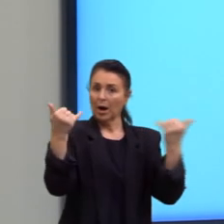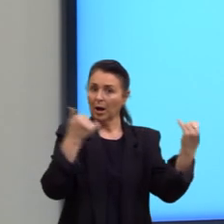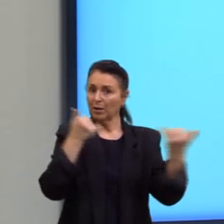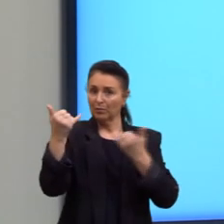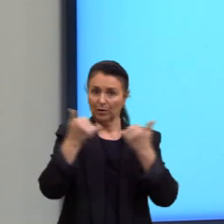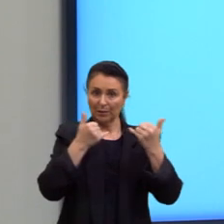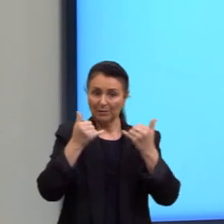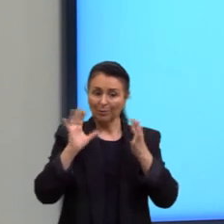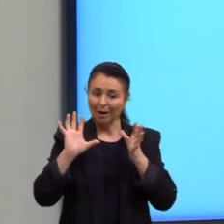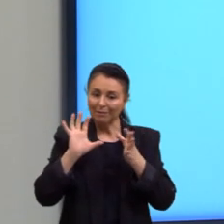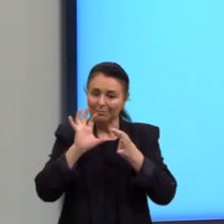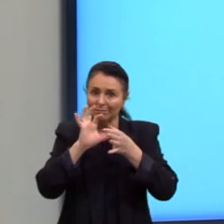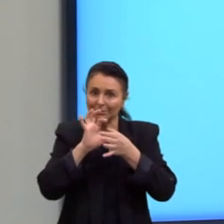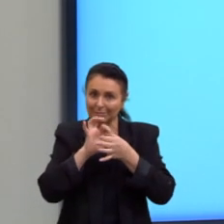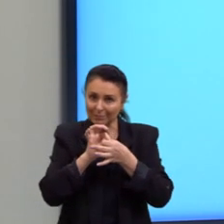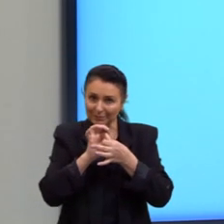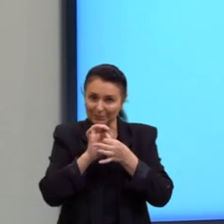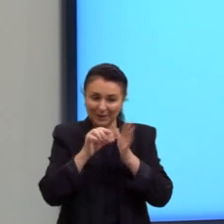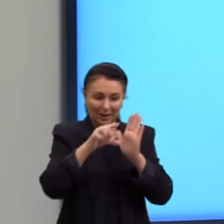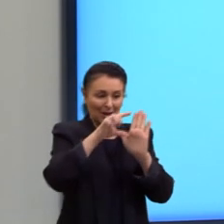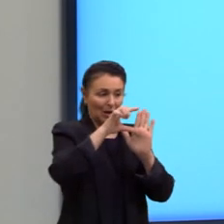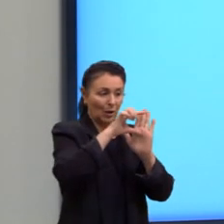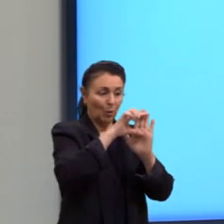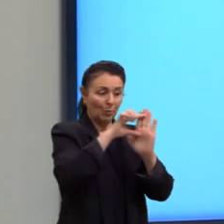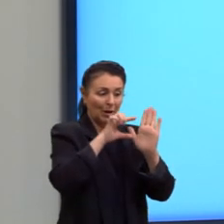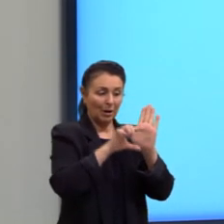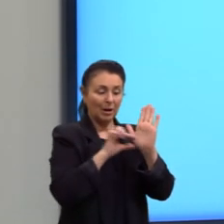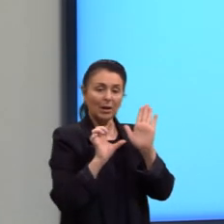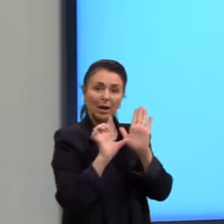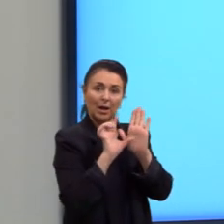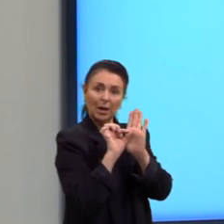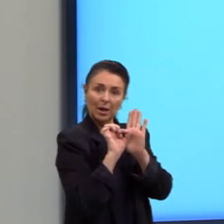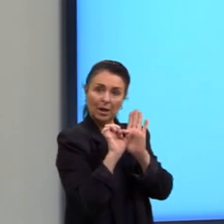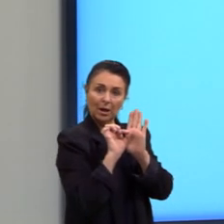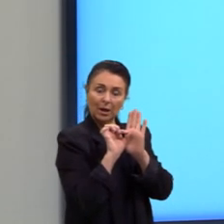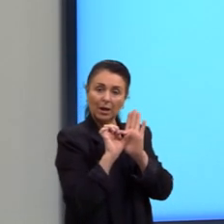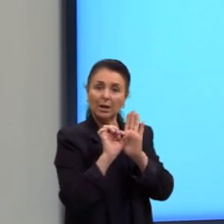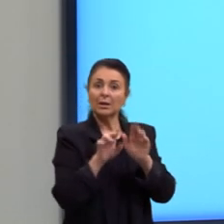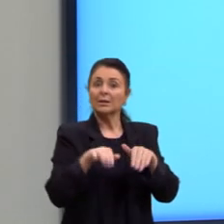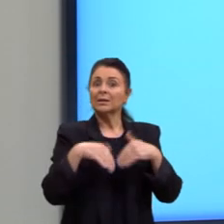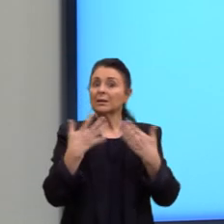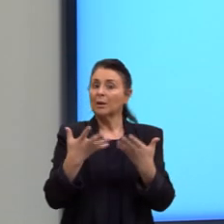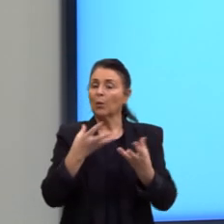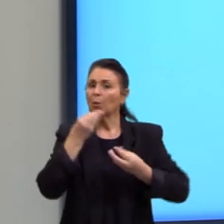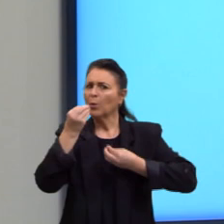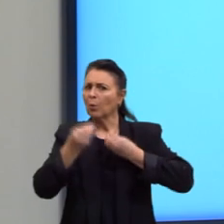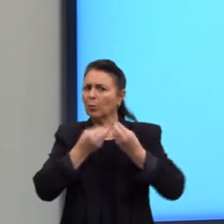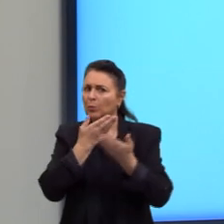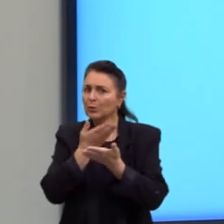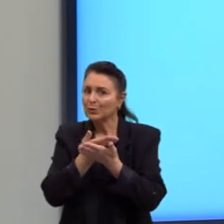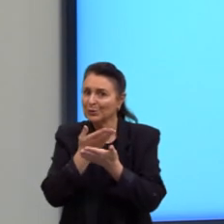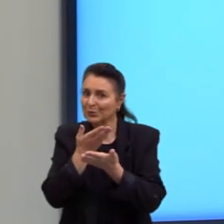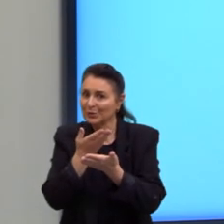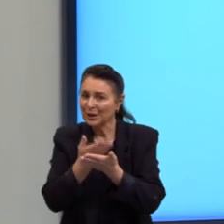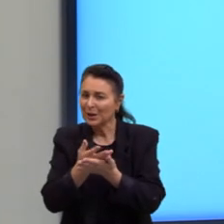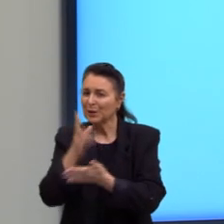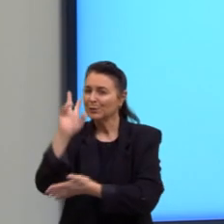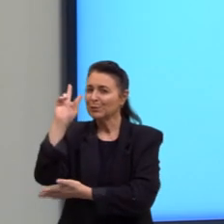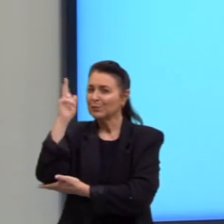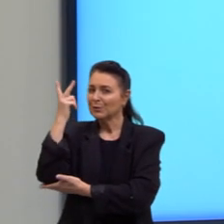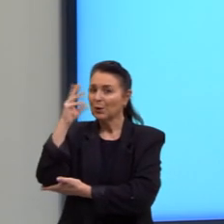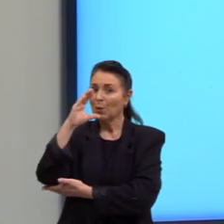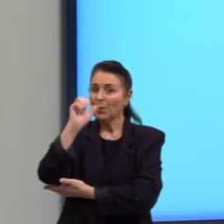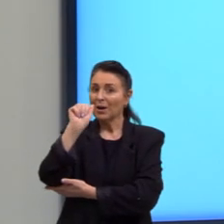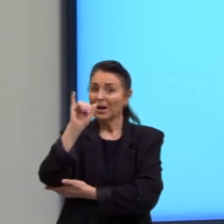liguei ao que vinha anteriormente. Logo, assim como estudado pelo historiador Caio